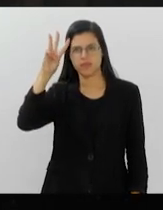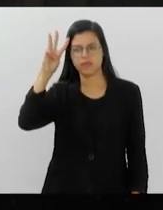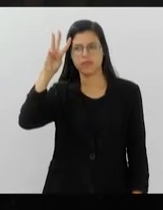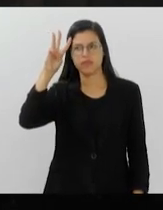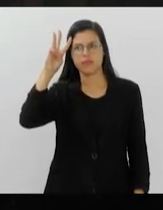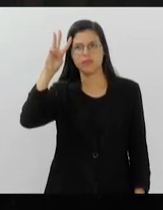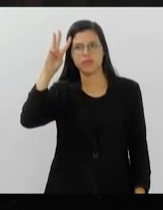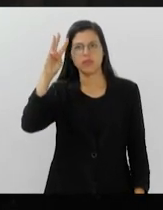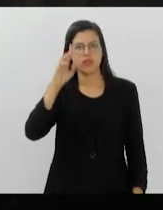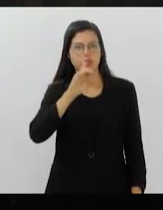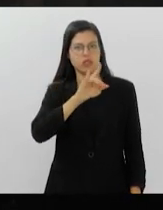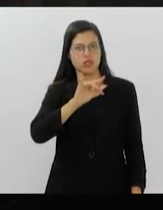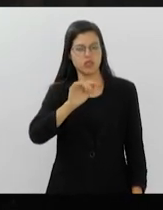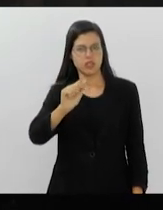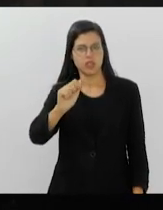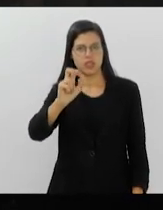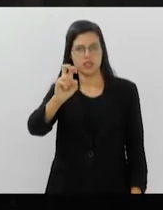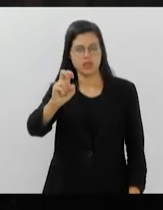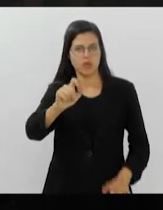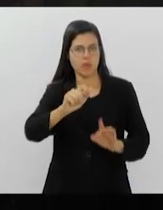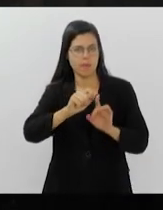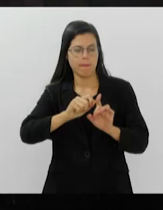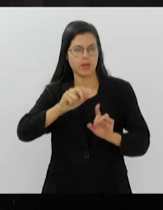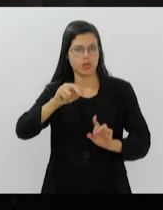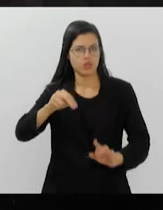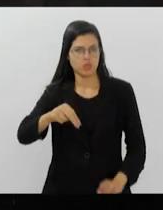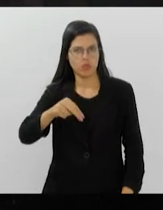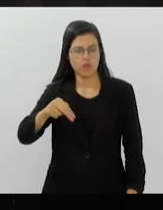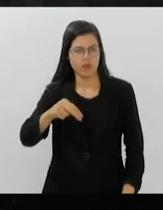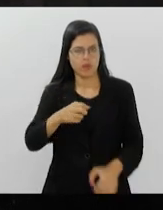5 de novembro de 2024,